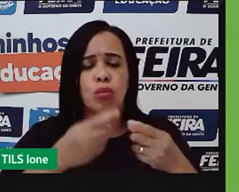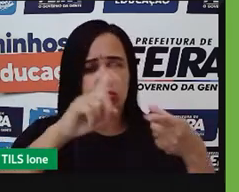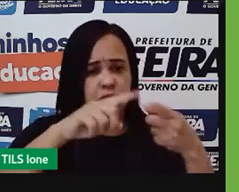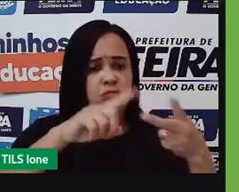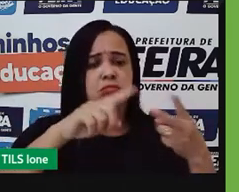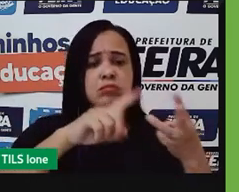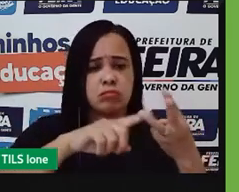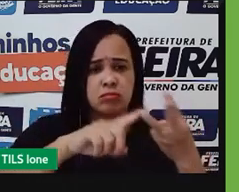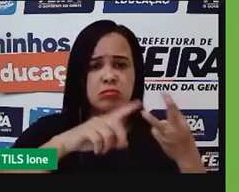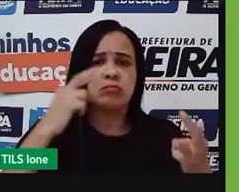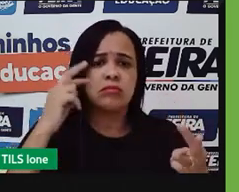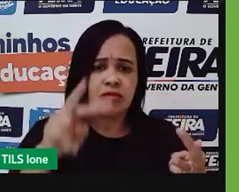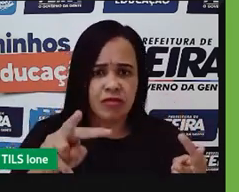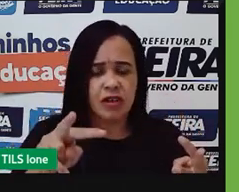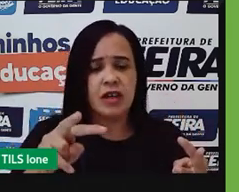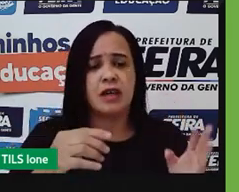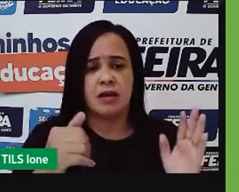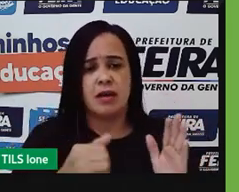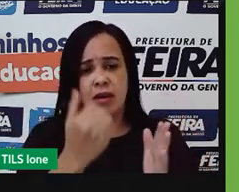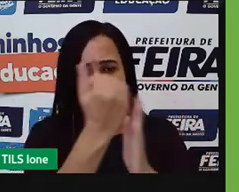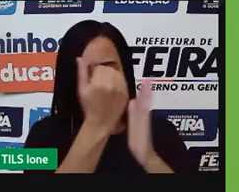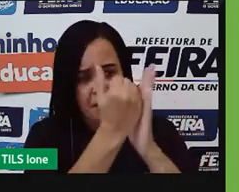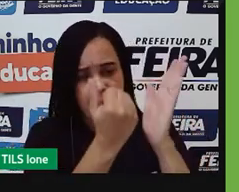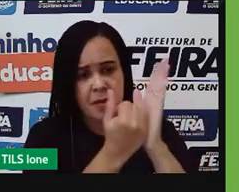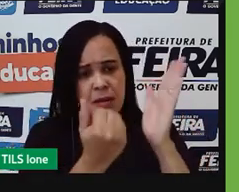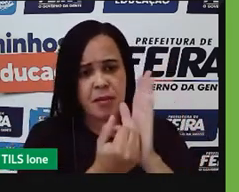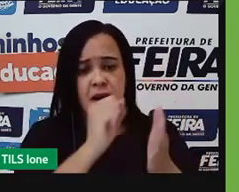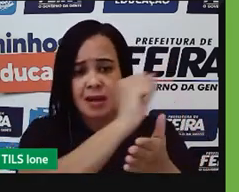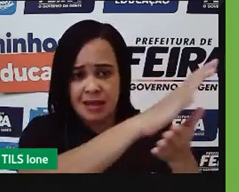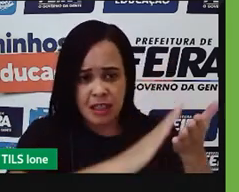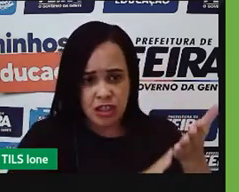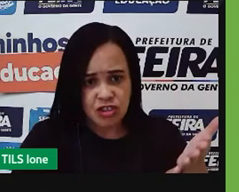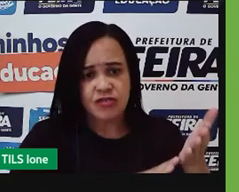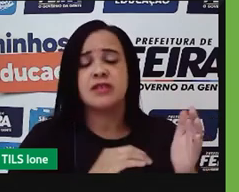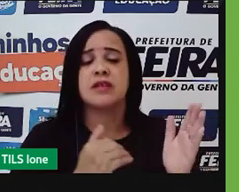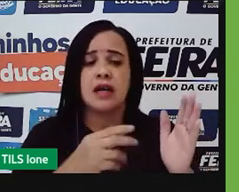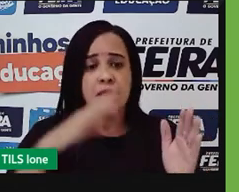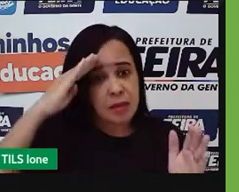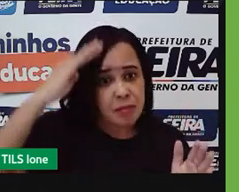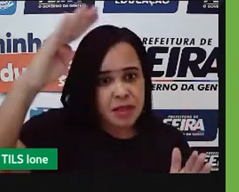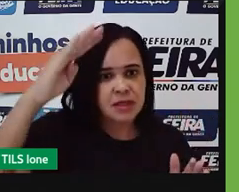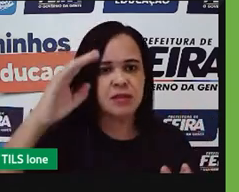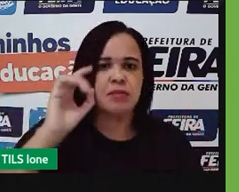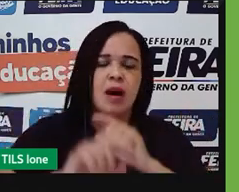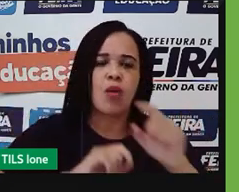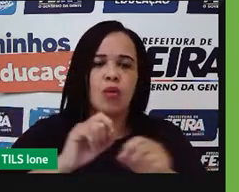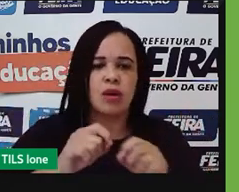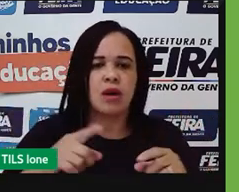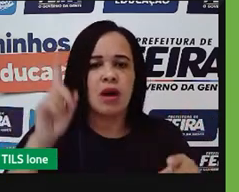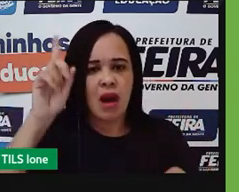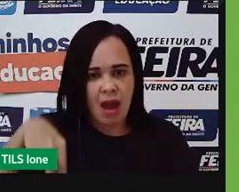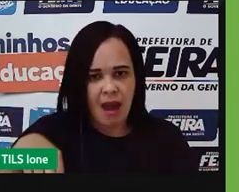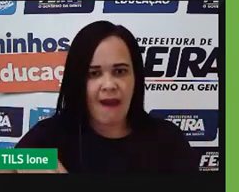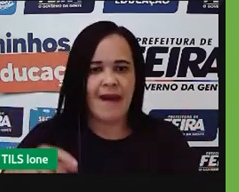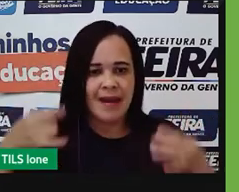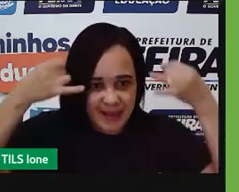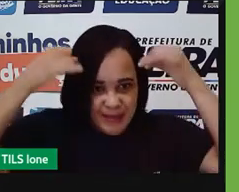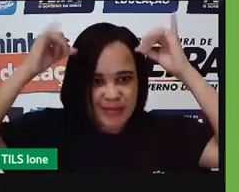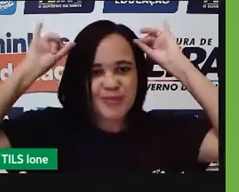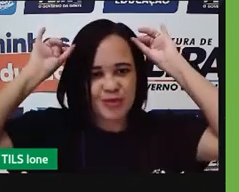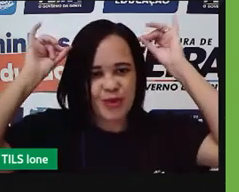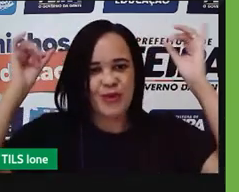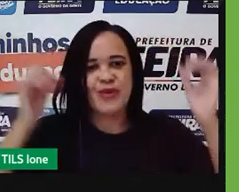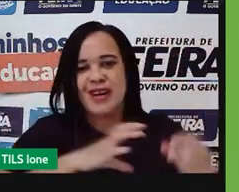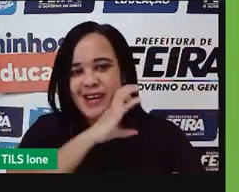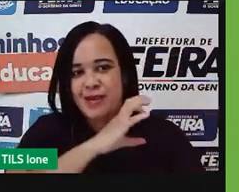tem essas duas atividades principais, que é o carro-chefe, que é a agricultura e pecuária. Tem também extrativismo,